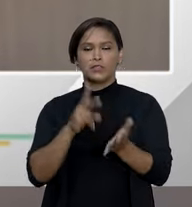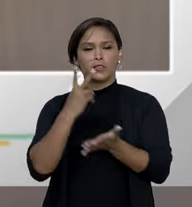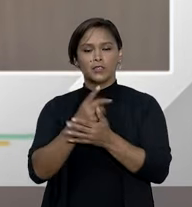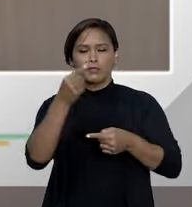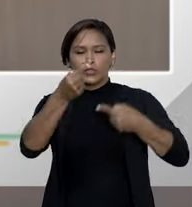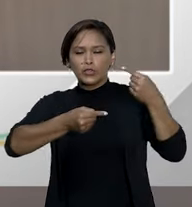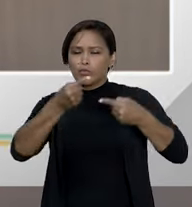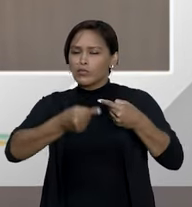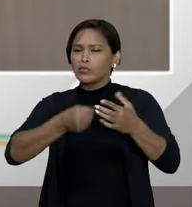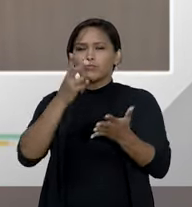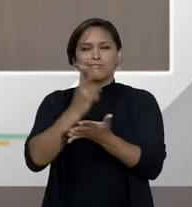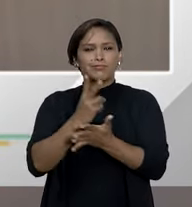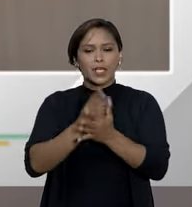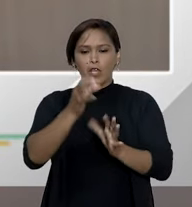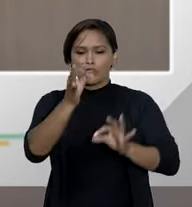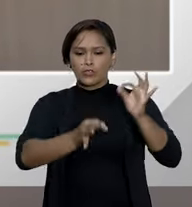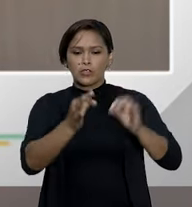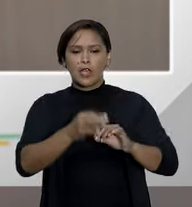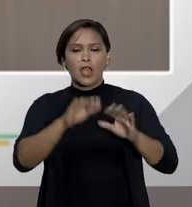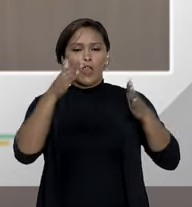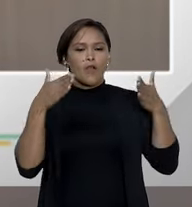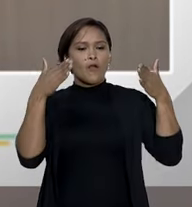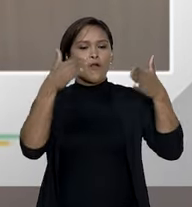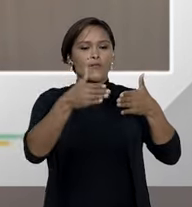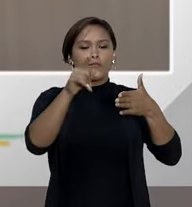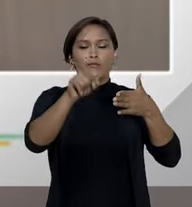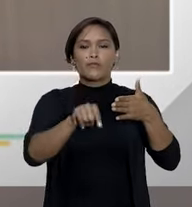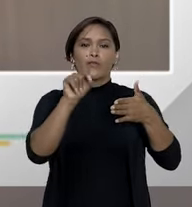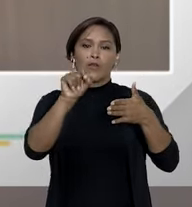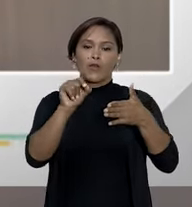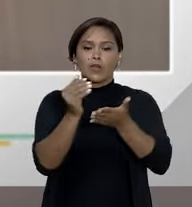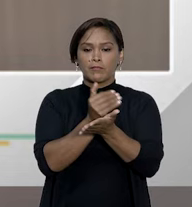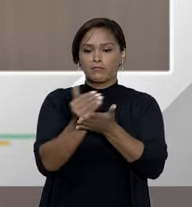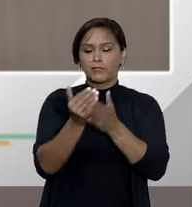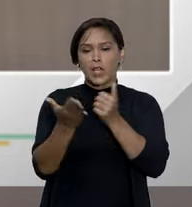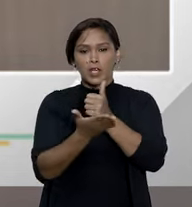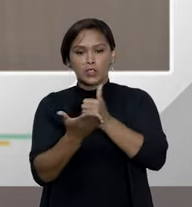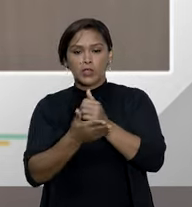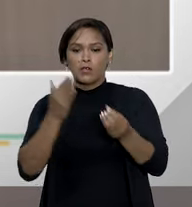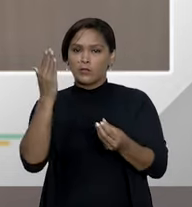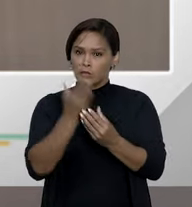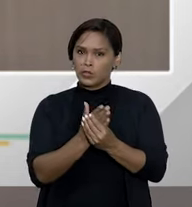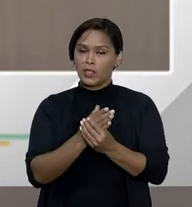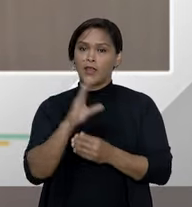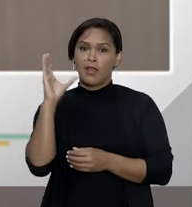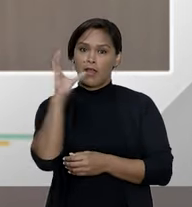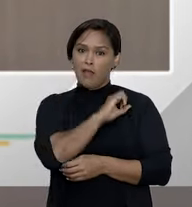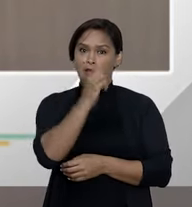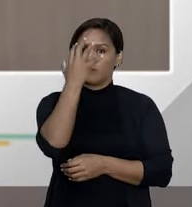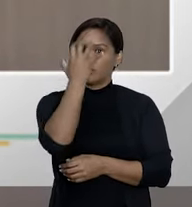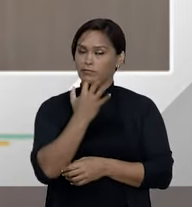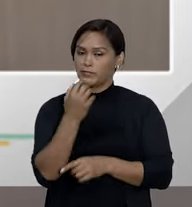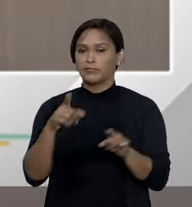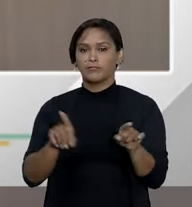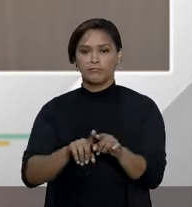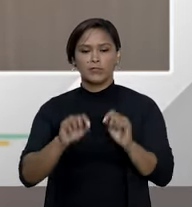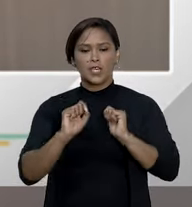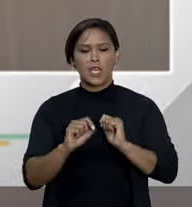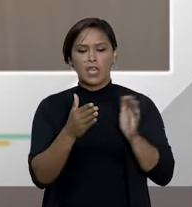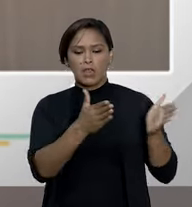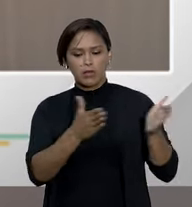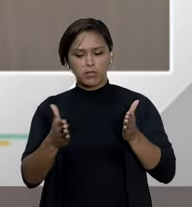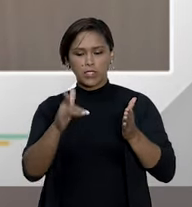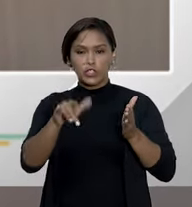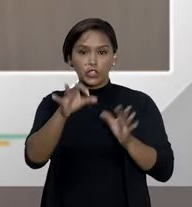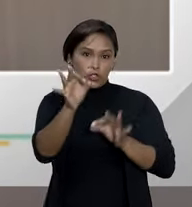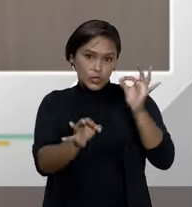discute isso, tem como objetivo viabilizar os princípios da duração razoável do processo, seja, a celeridade, porque você tem uma pré-visibilidade